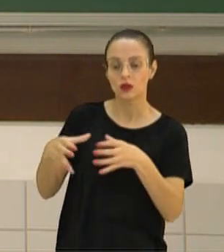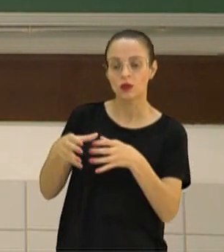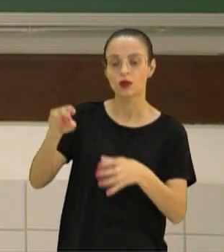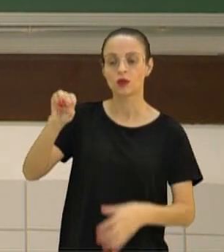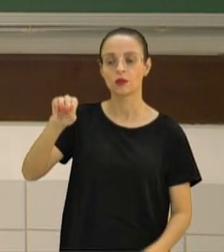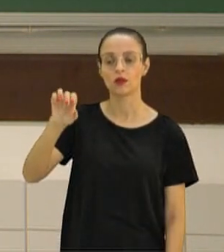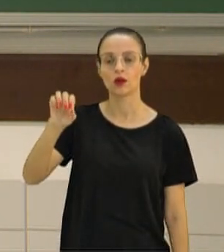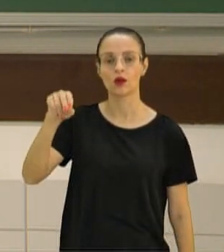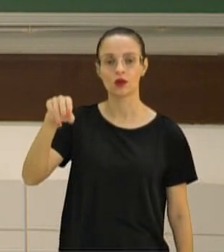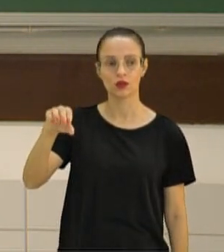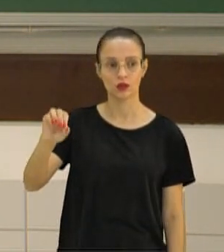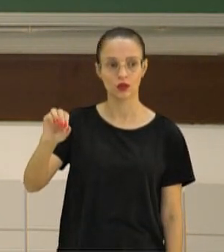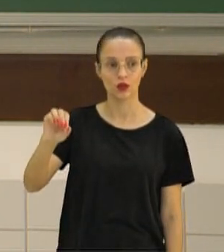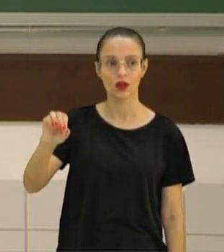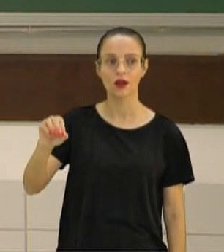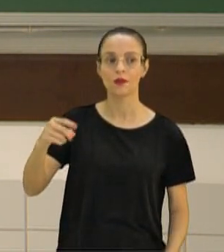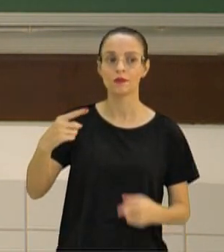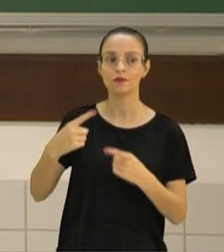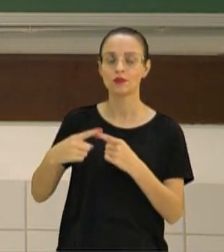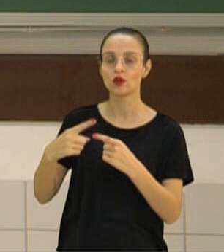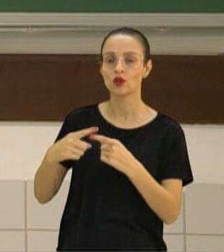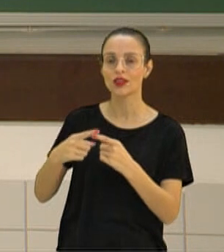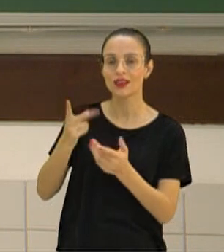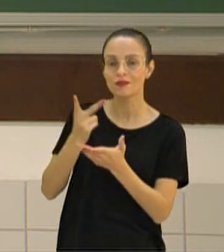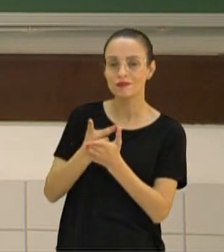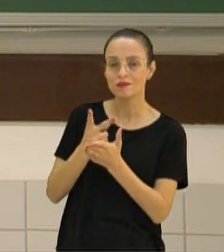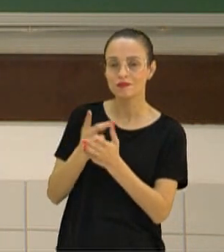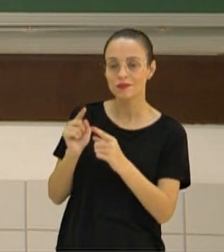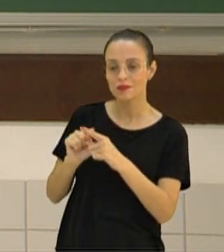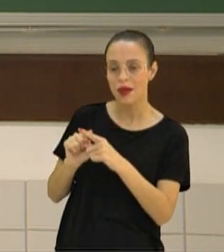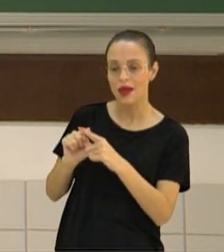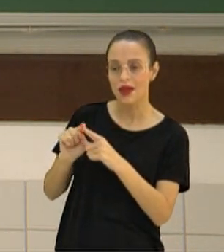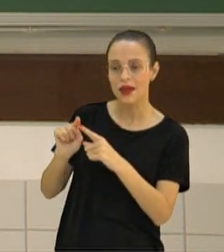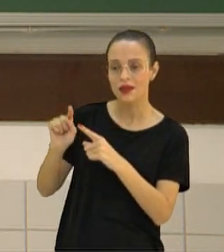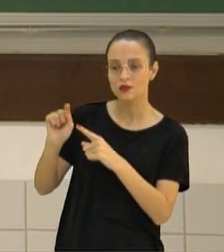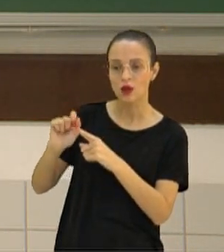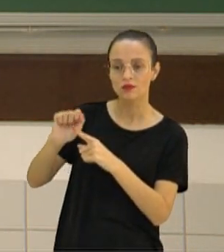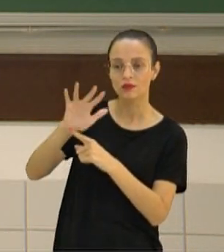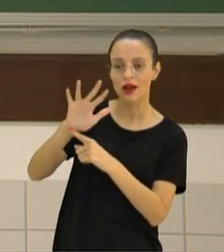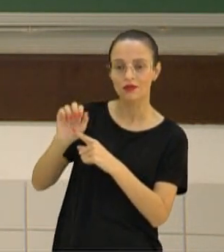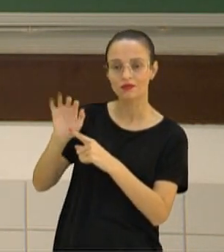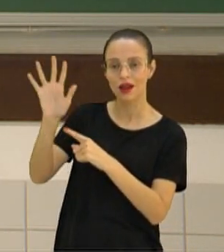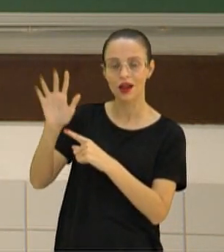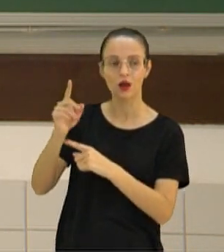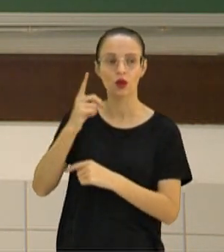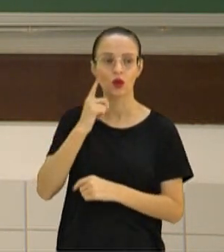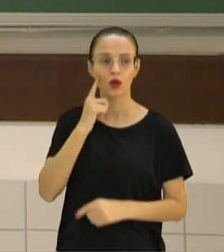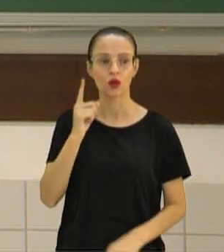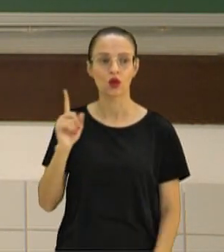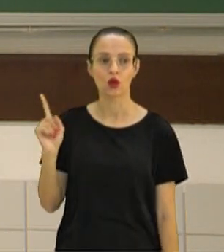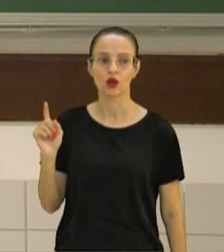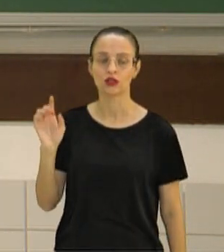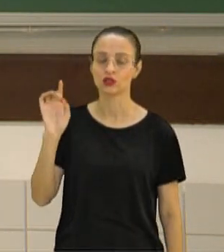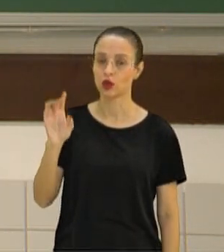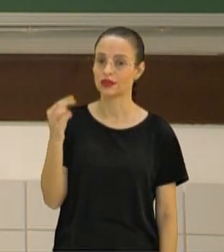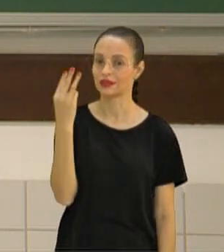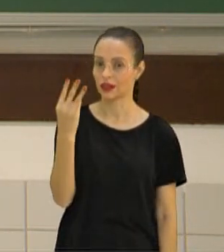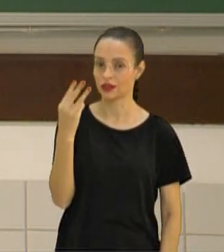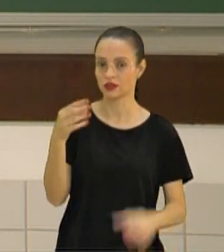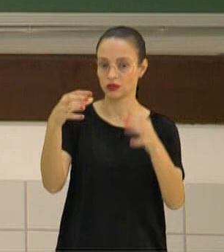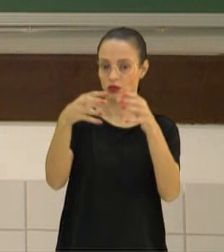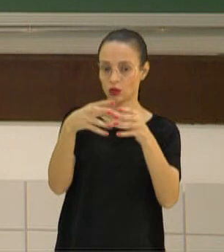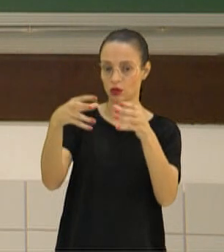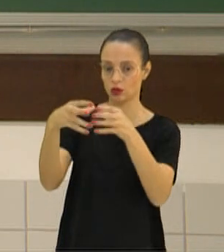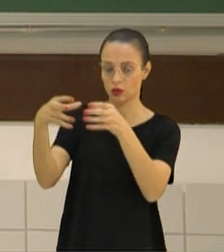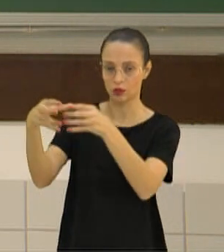eles têm a mesma origem, tá? Eles têm o mesmo ancestral. Só que detalhe, eu estou considerando os três grupos aqui.